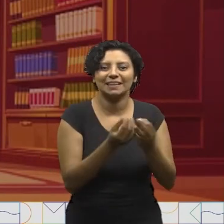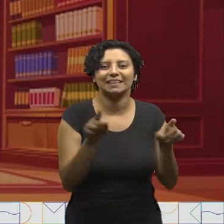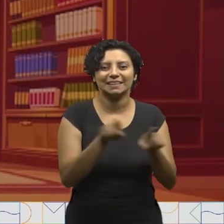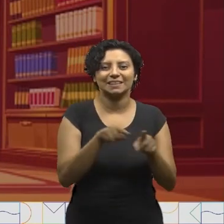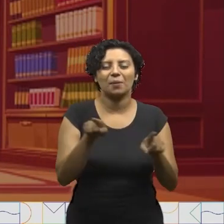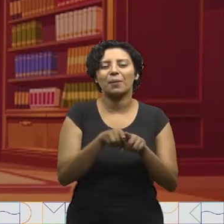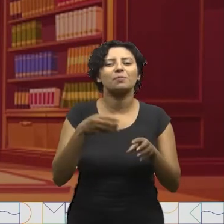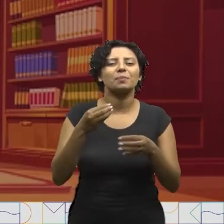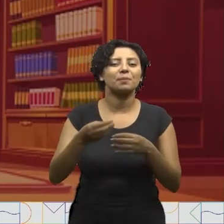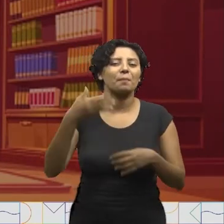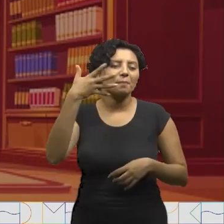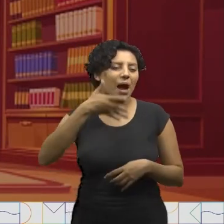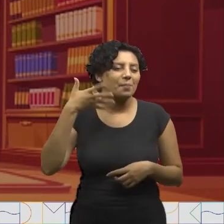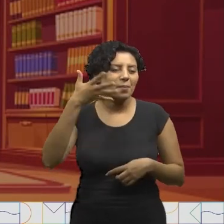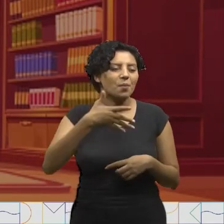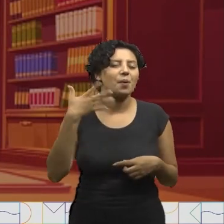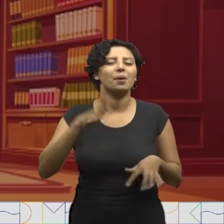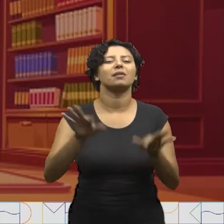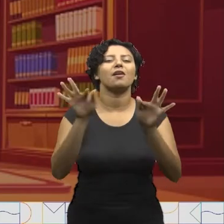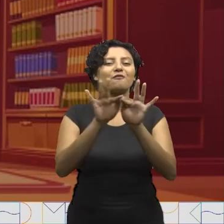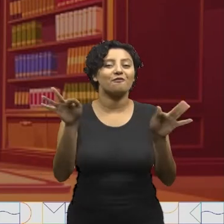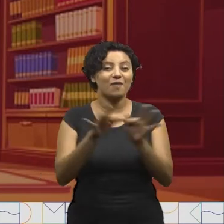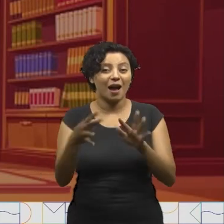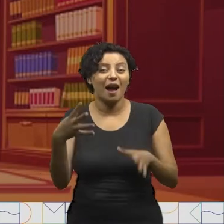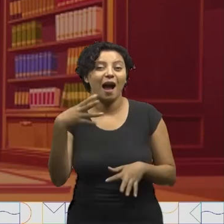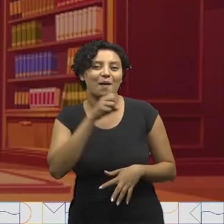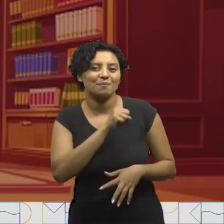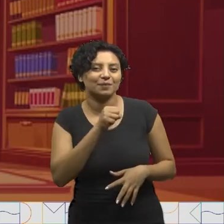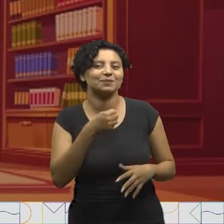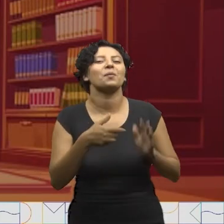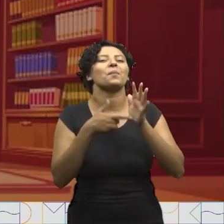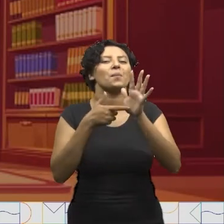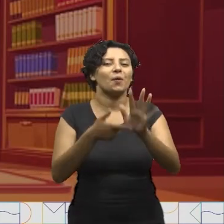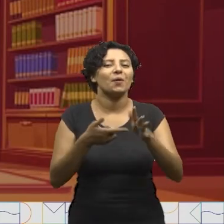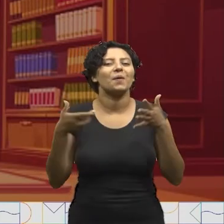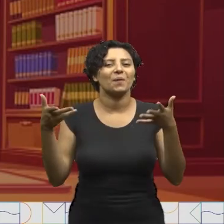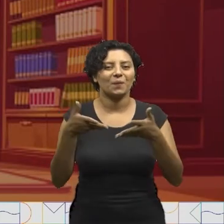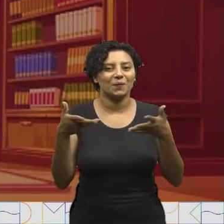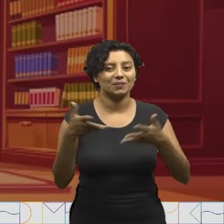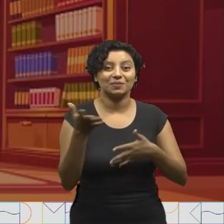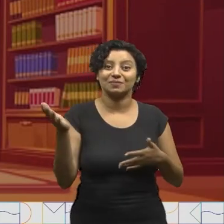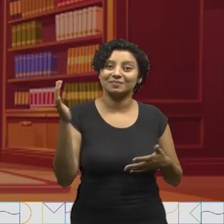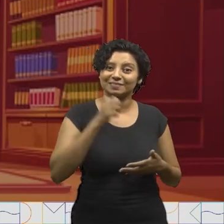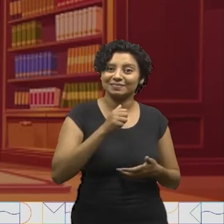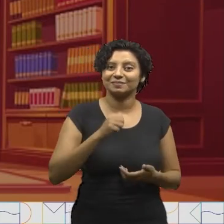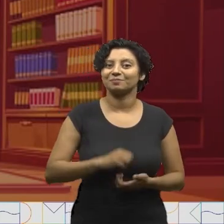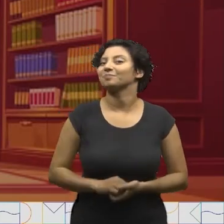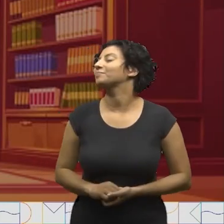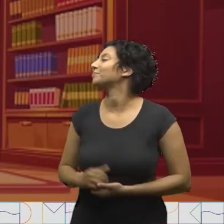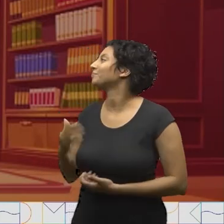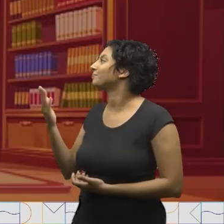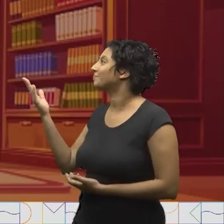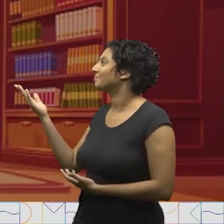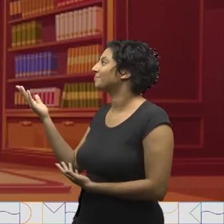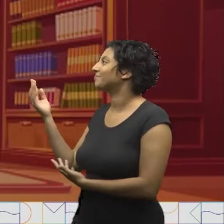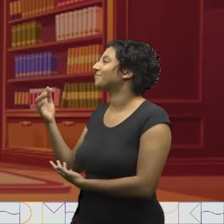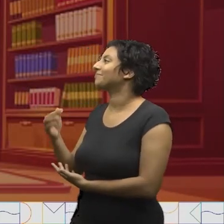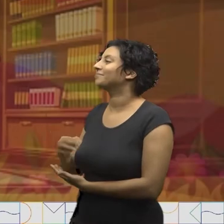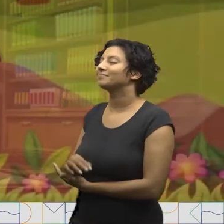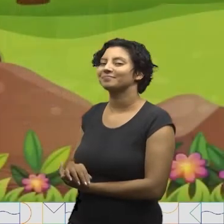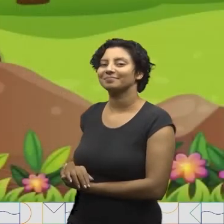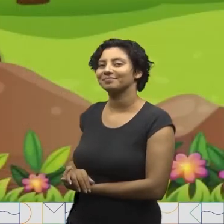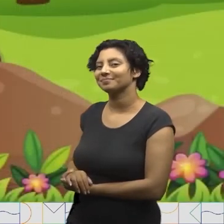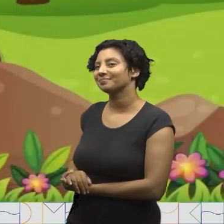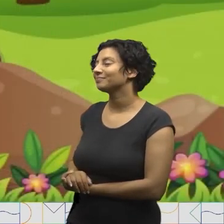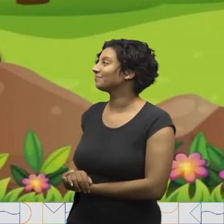familiares a recitarem os trava-línguas que irei apresentar hoje. Vamos ao primeiro exemplo.